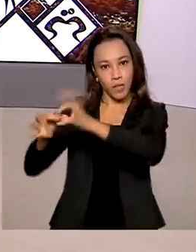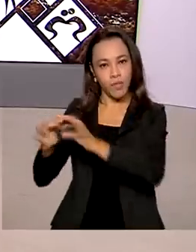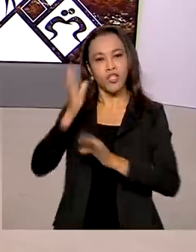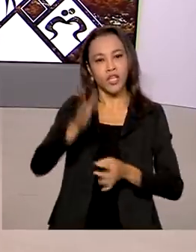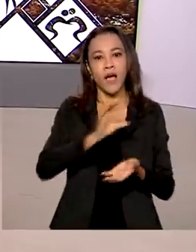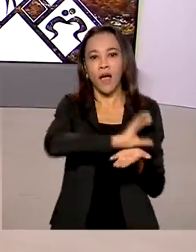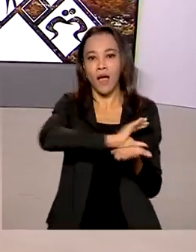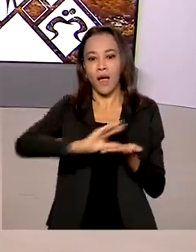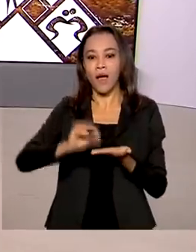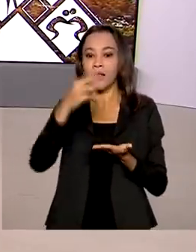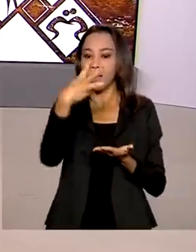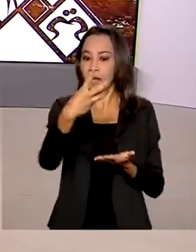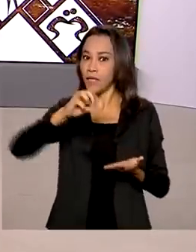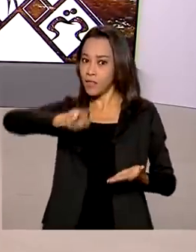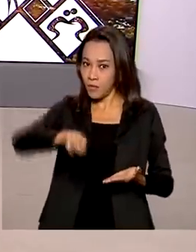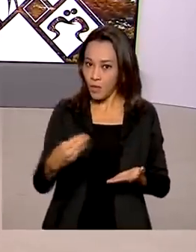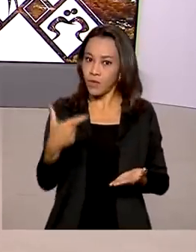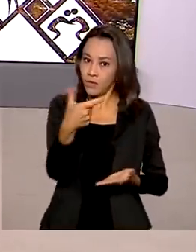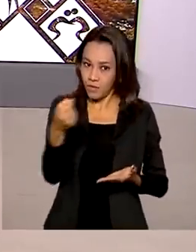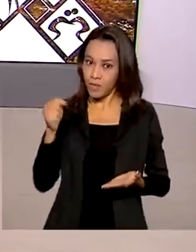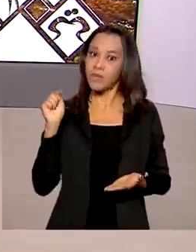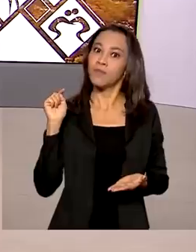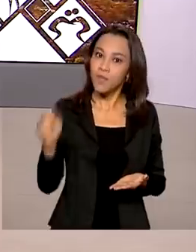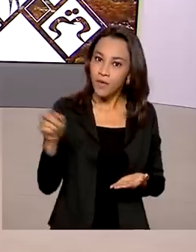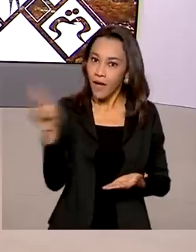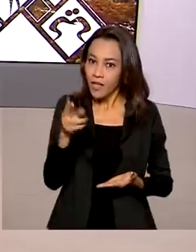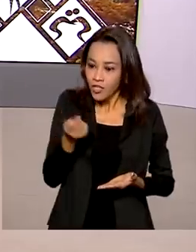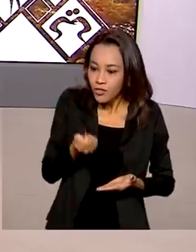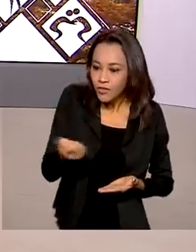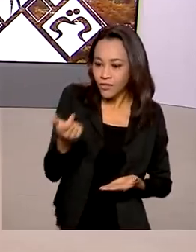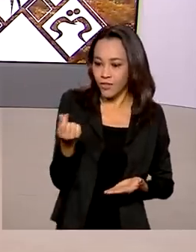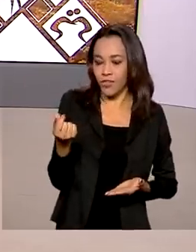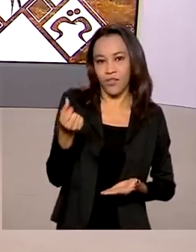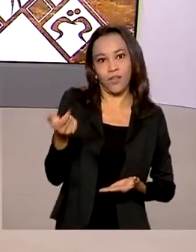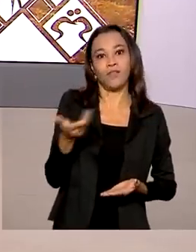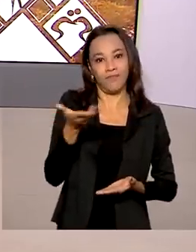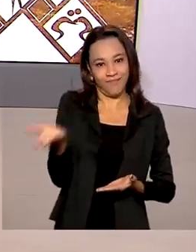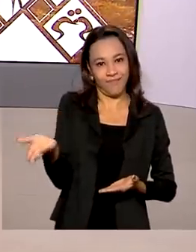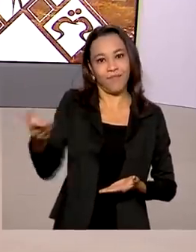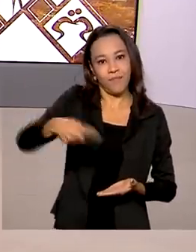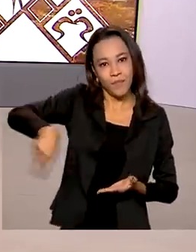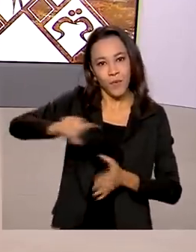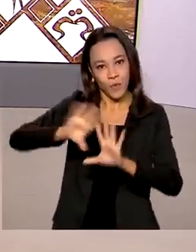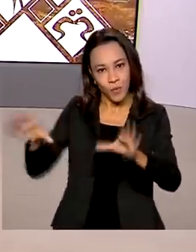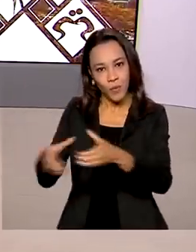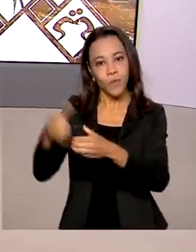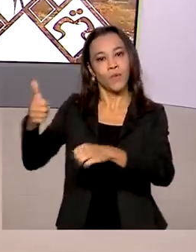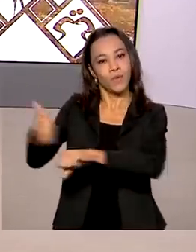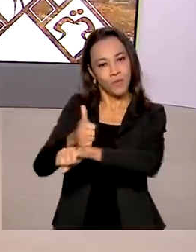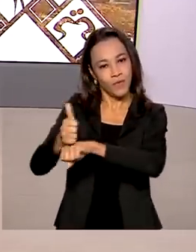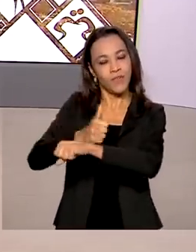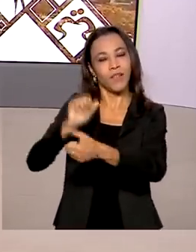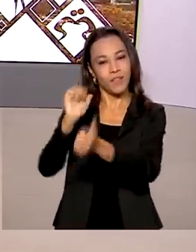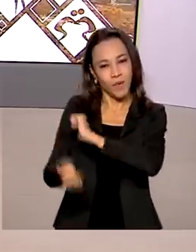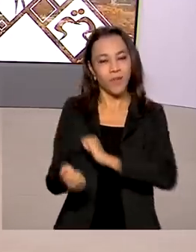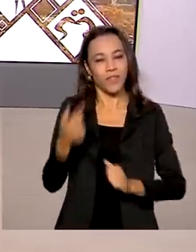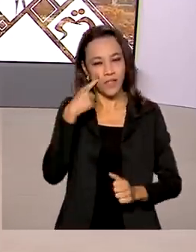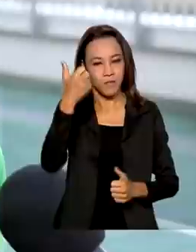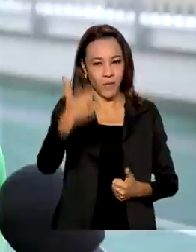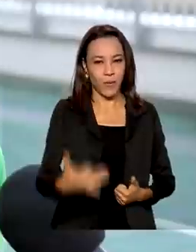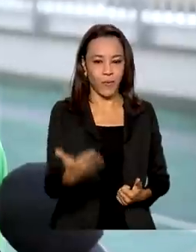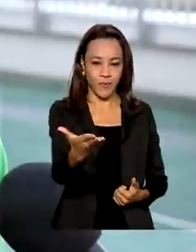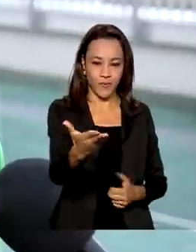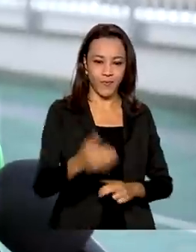milhões e 200 mil reais em bolsas aos atletas. Após a vitória, Kelvin falou sobre a importância do benefício.